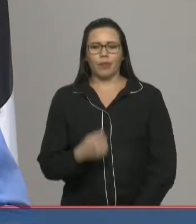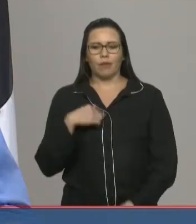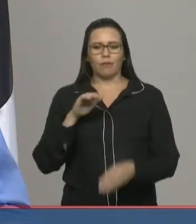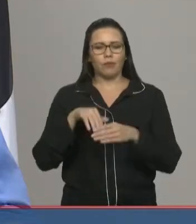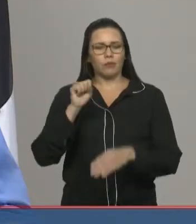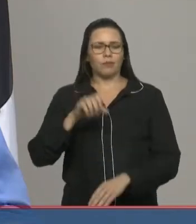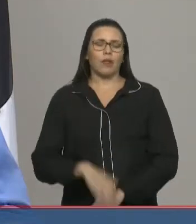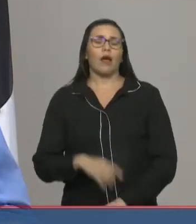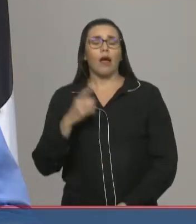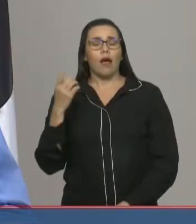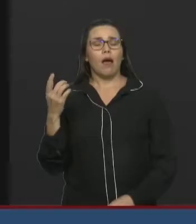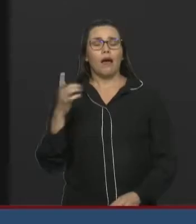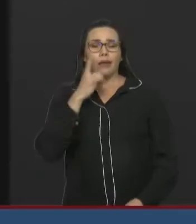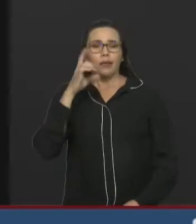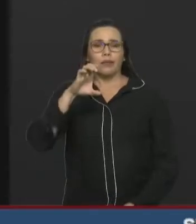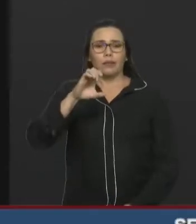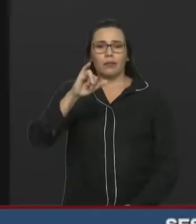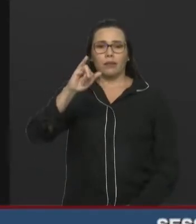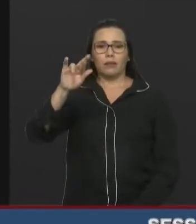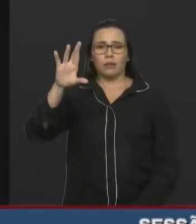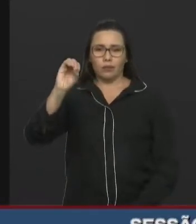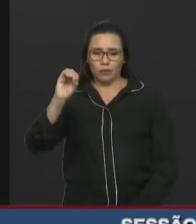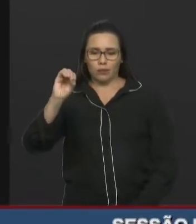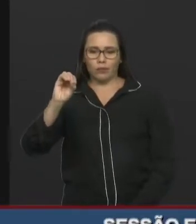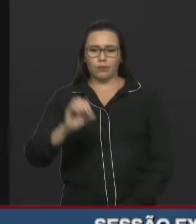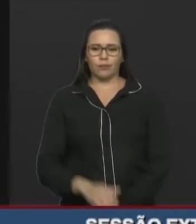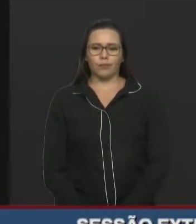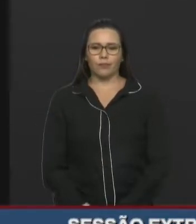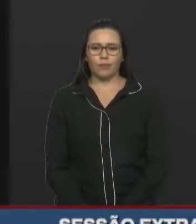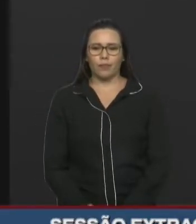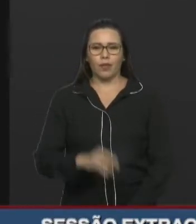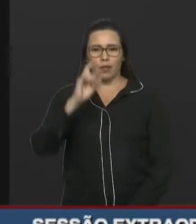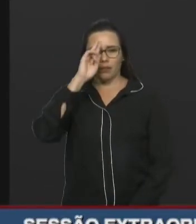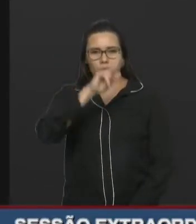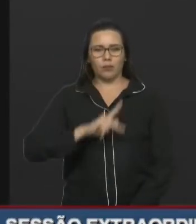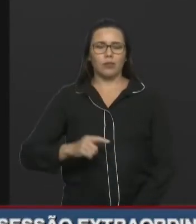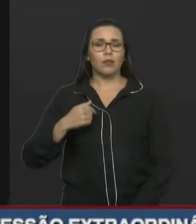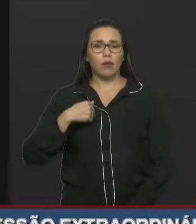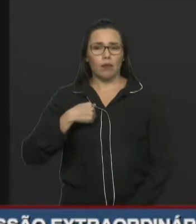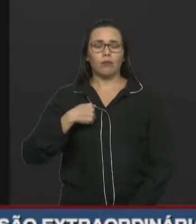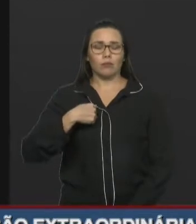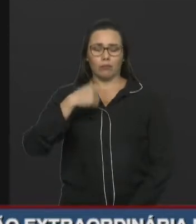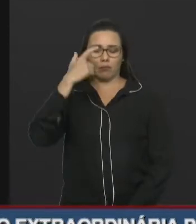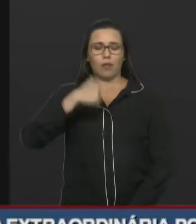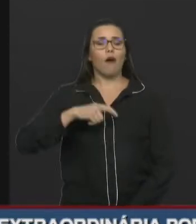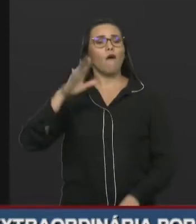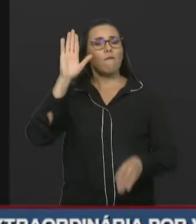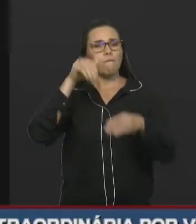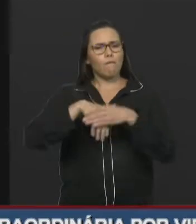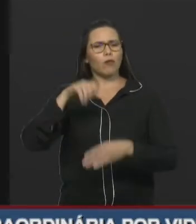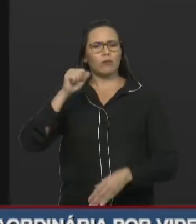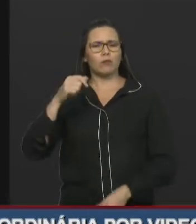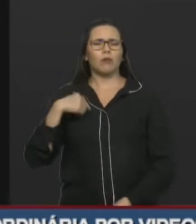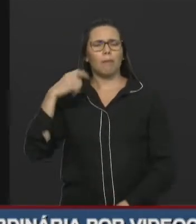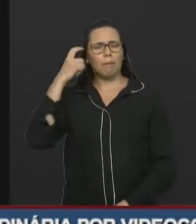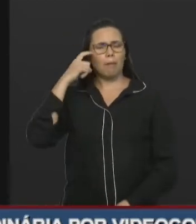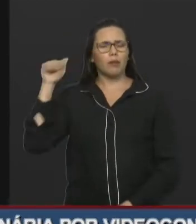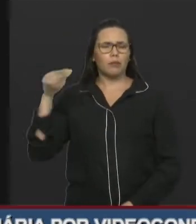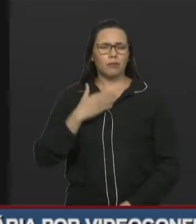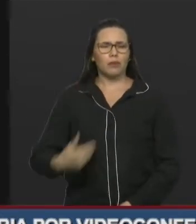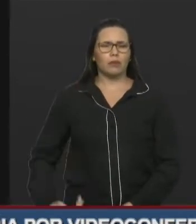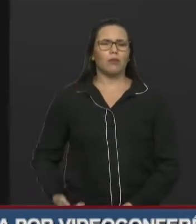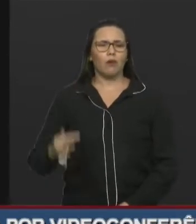Bem, presidente, eu voto sim. É uma medida de extrema importância que o governador Flavio Tino toma nesse momento